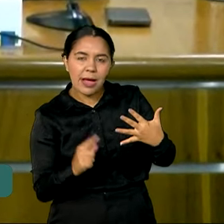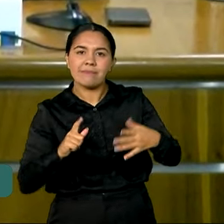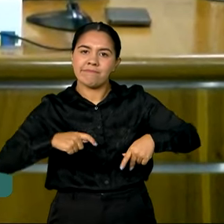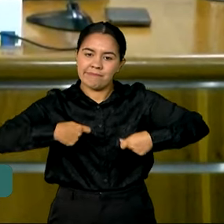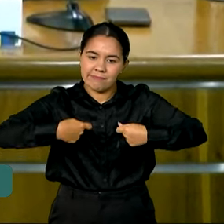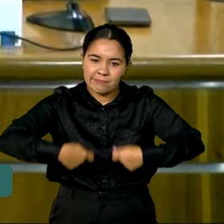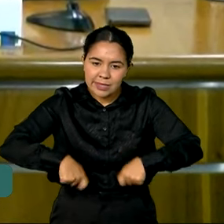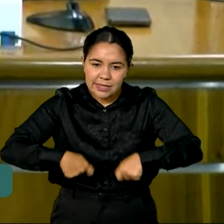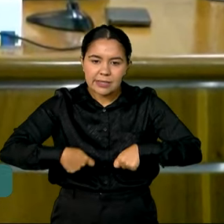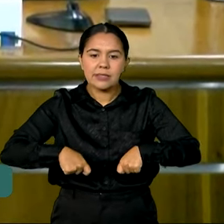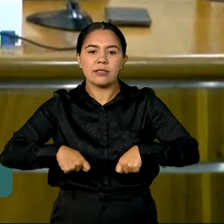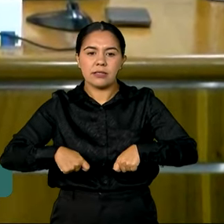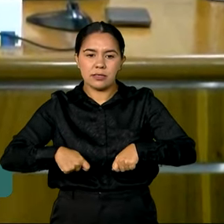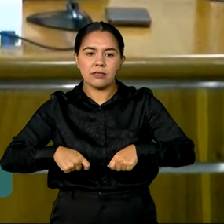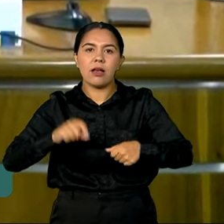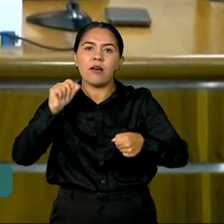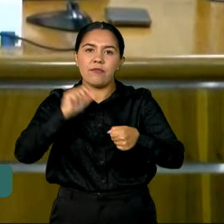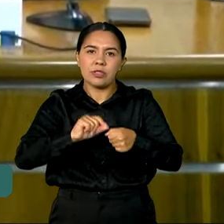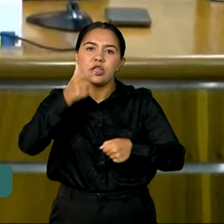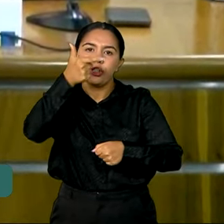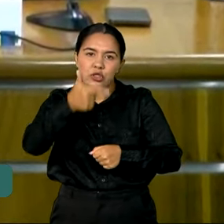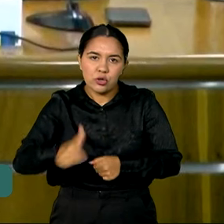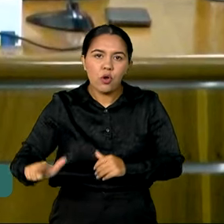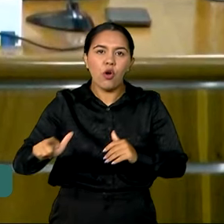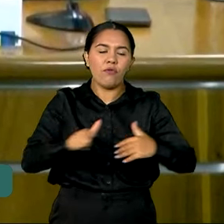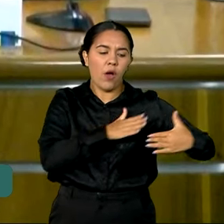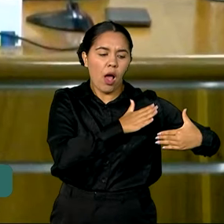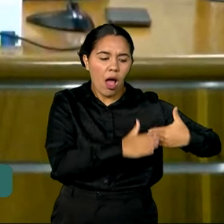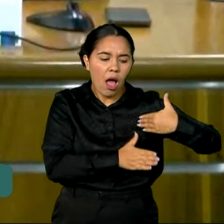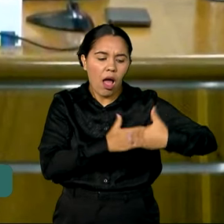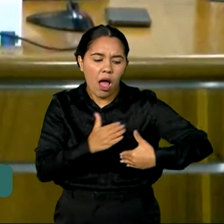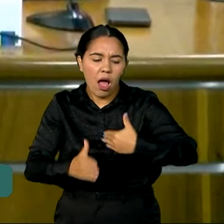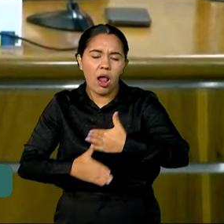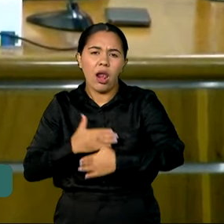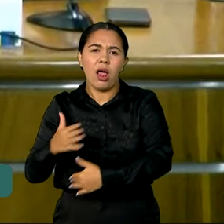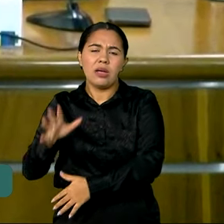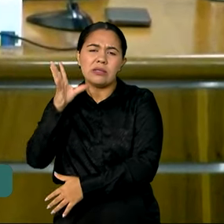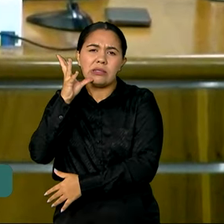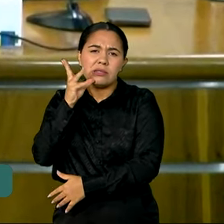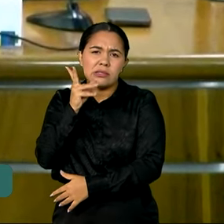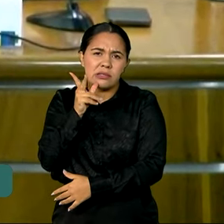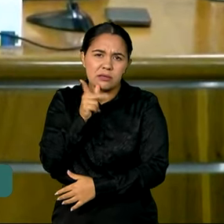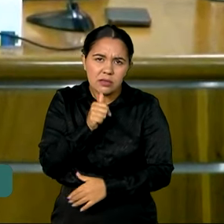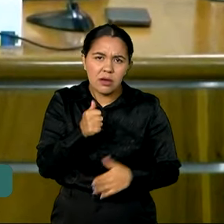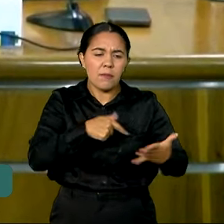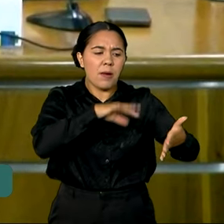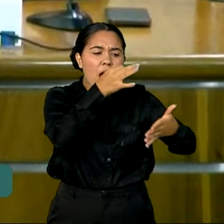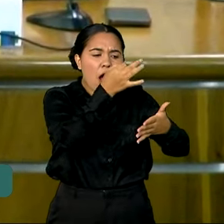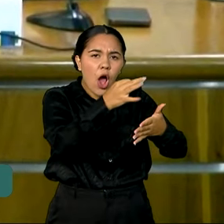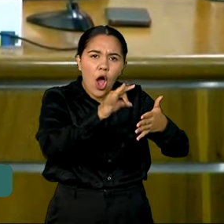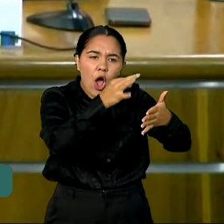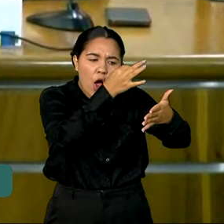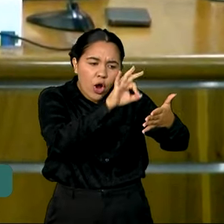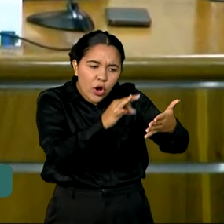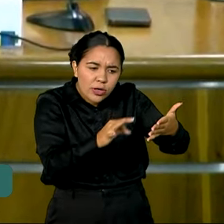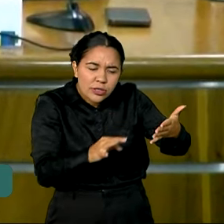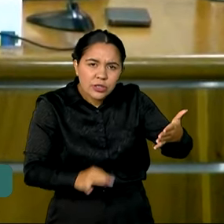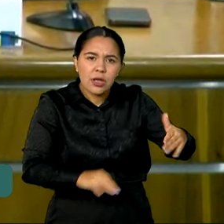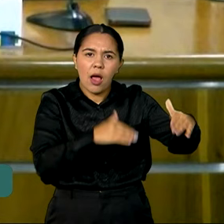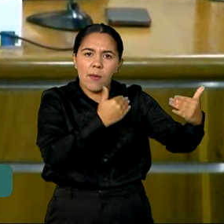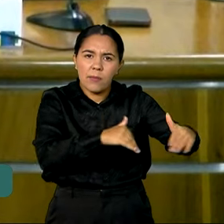reiniciar um processo longo de corrigir as provas objetivas desses candidatos que estão sendo